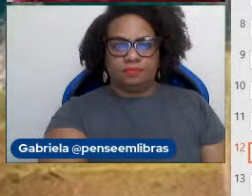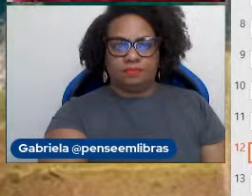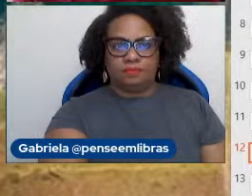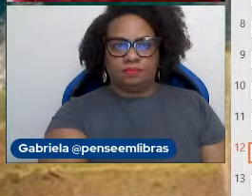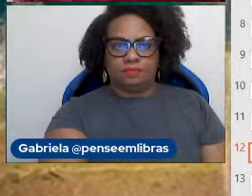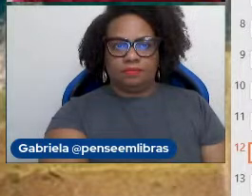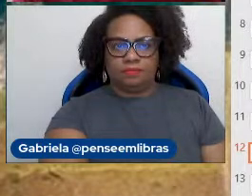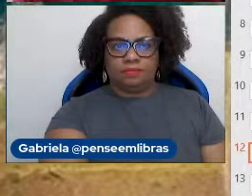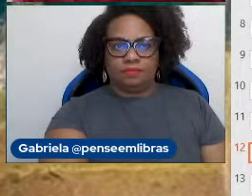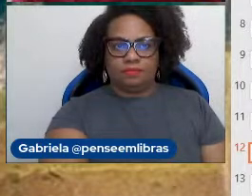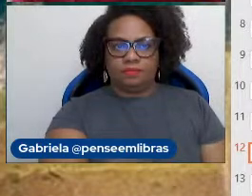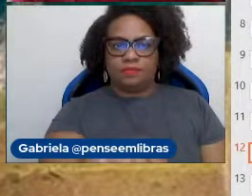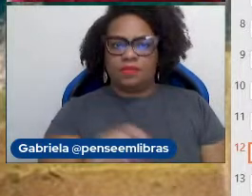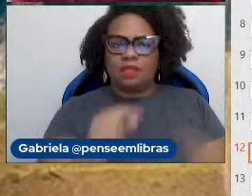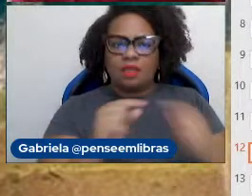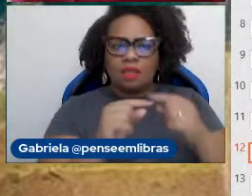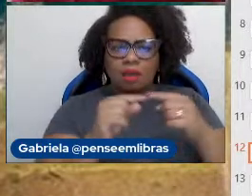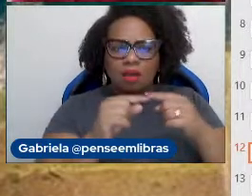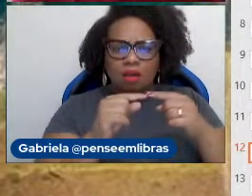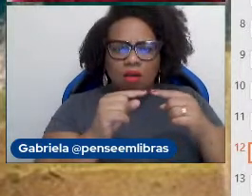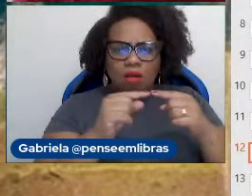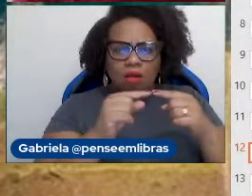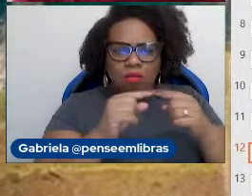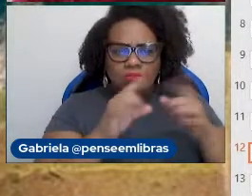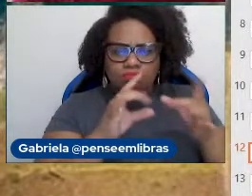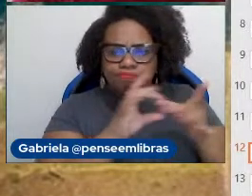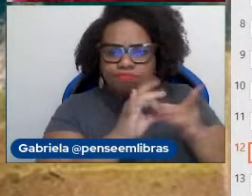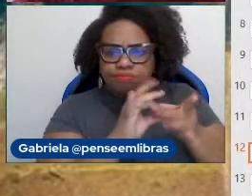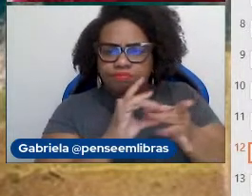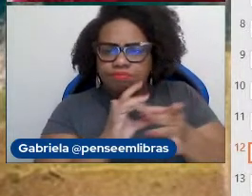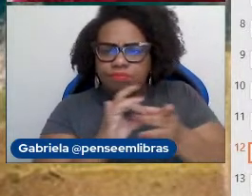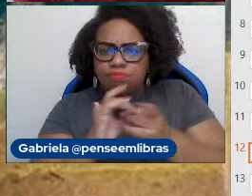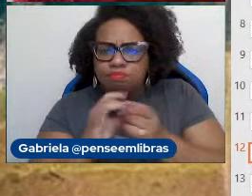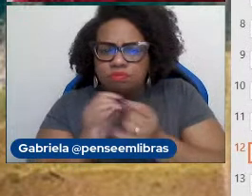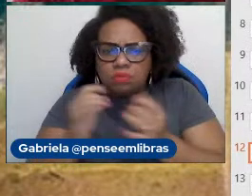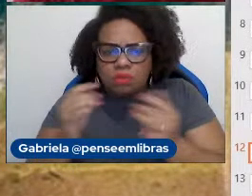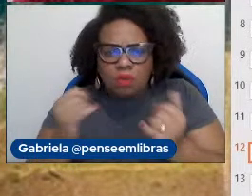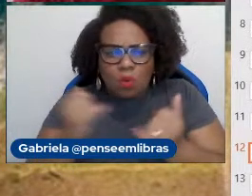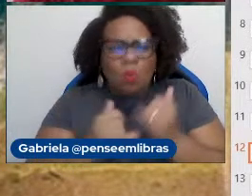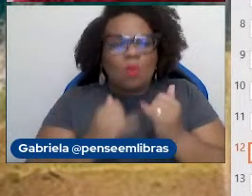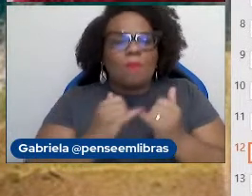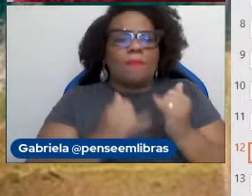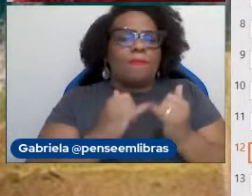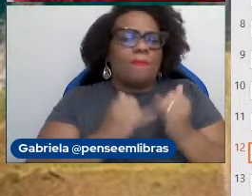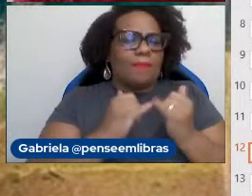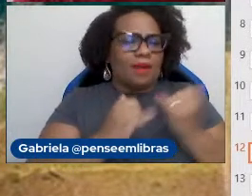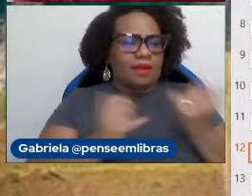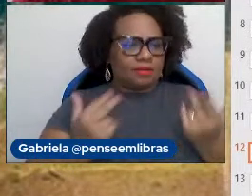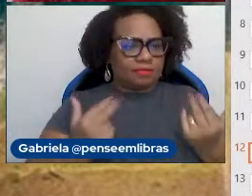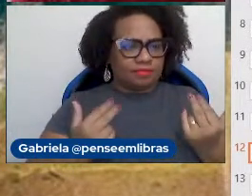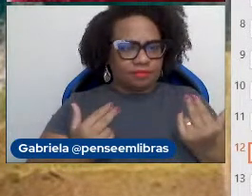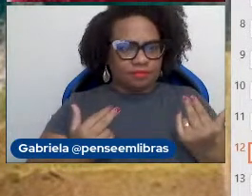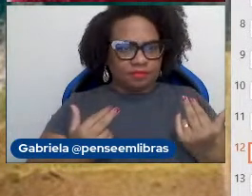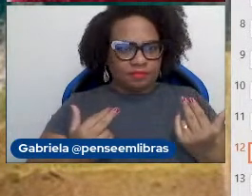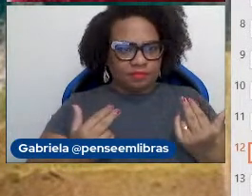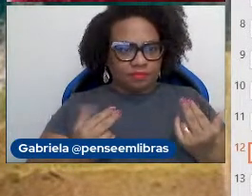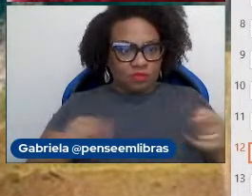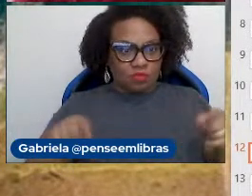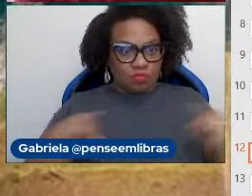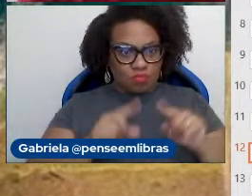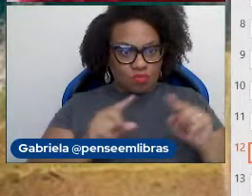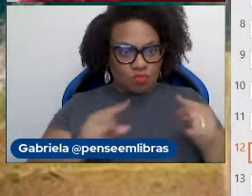estabelece conexões e similaridades entre as atividades do músico e do atleta.